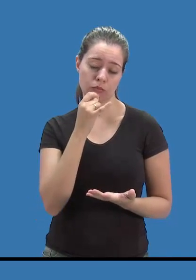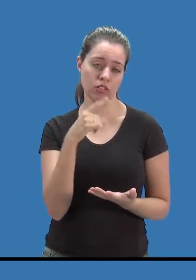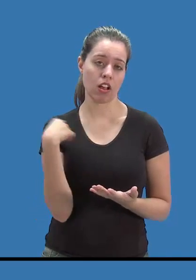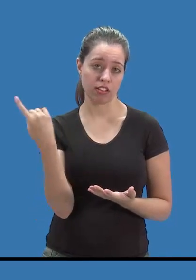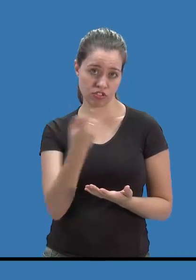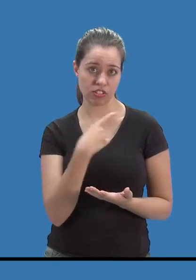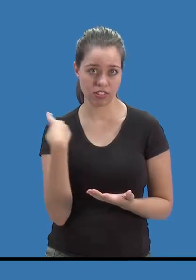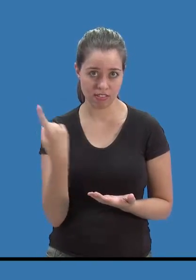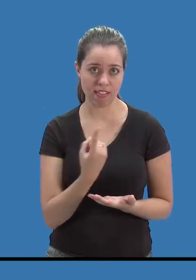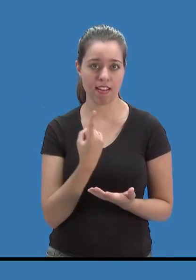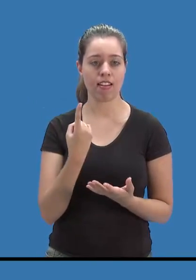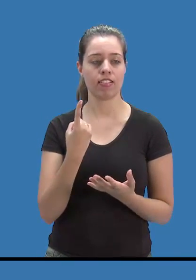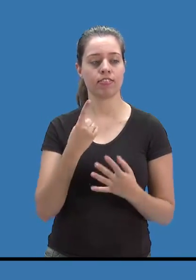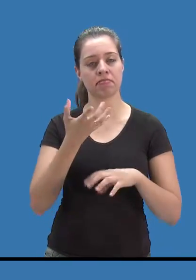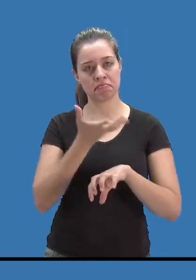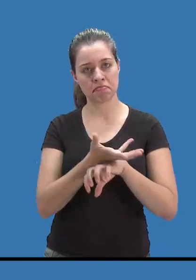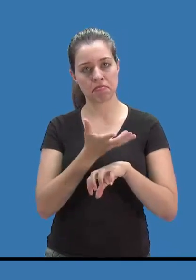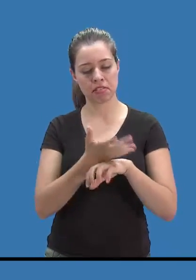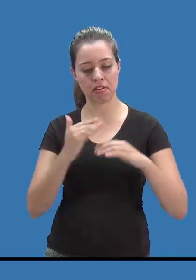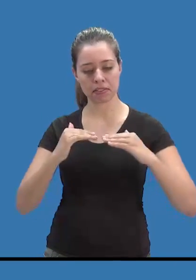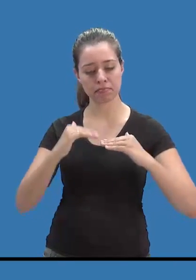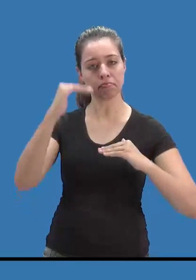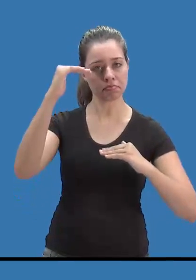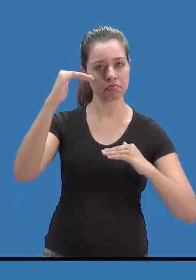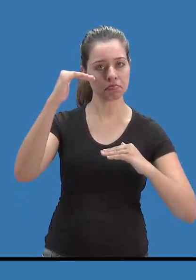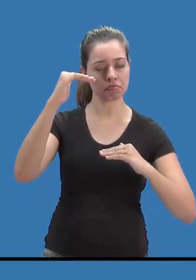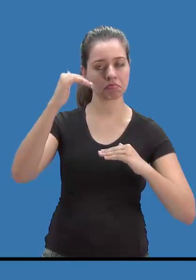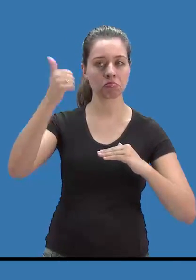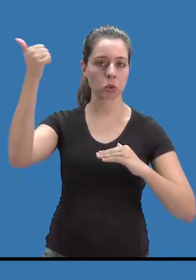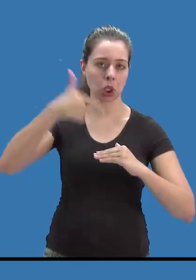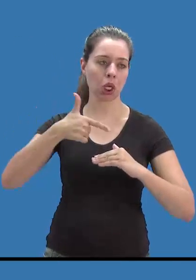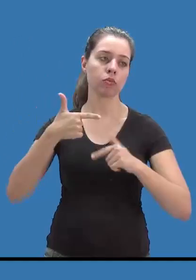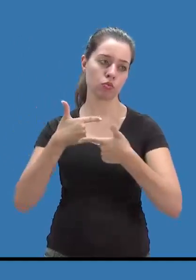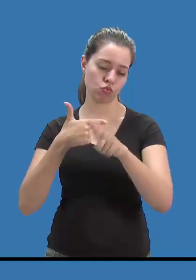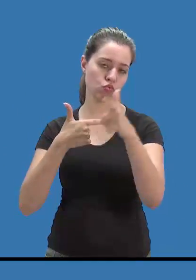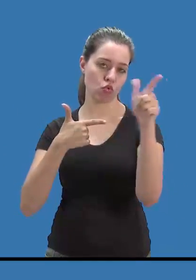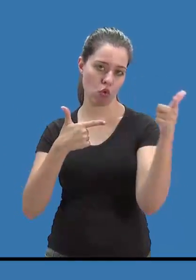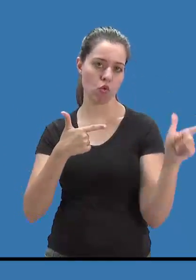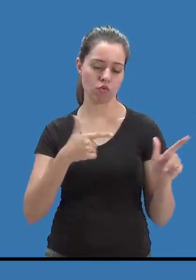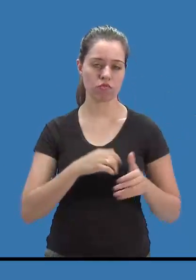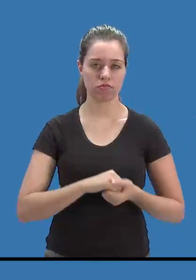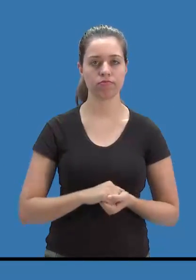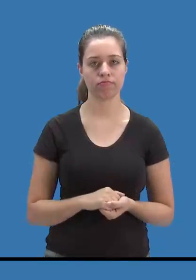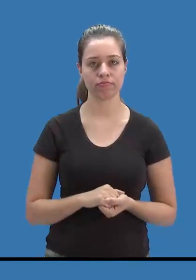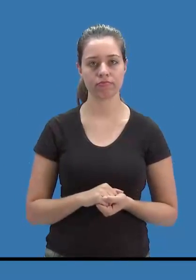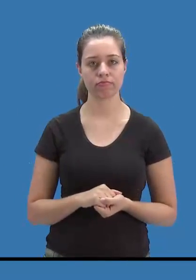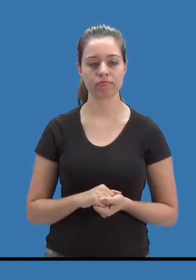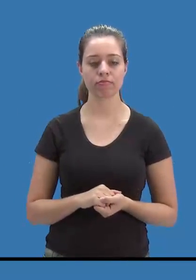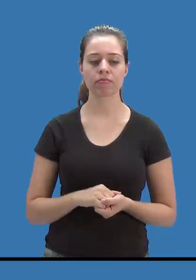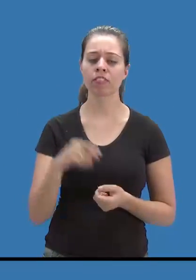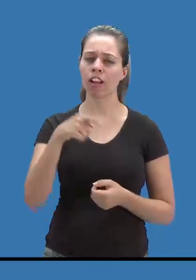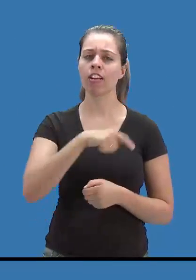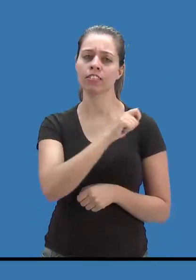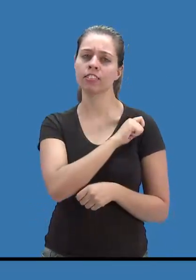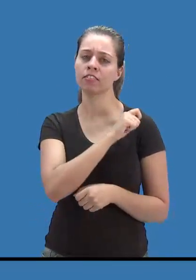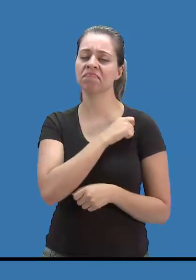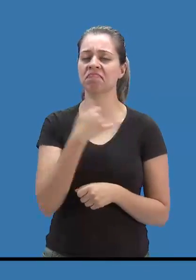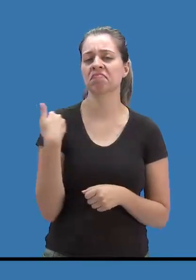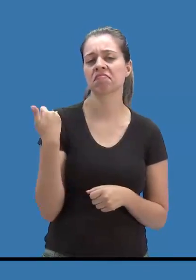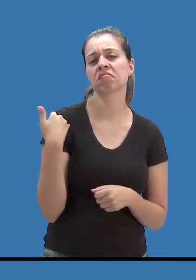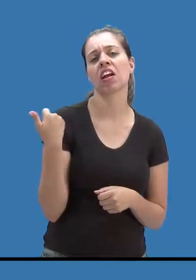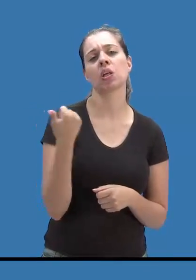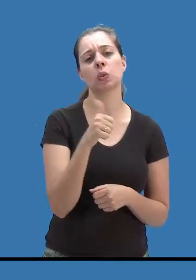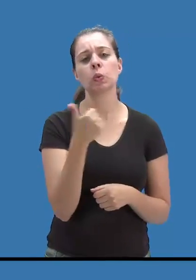outros das nossas classes. Esses garotos com idades entre 11 e 15 anos estão aprendendo tudo sobre aviação.